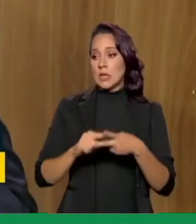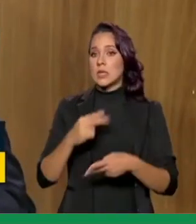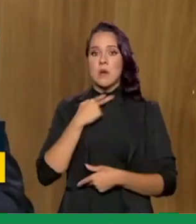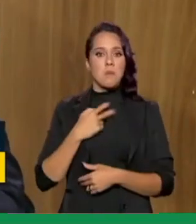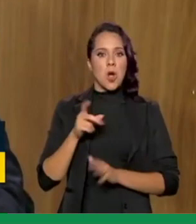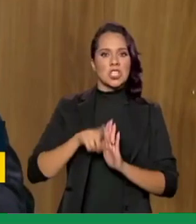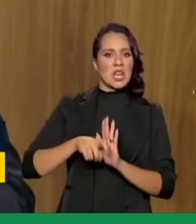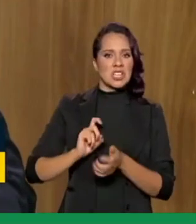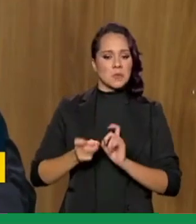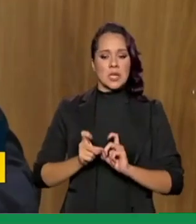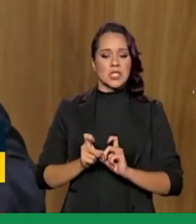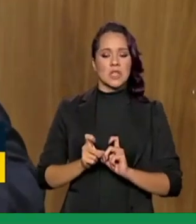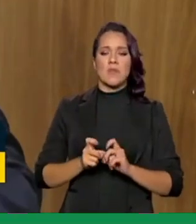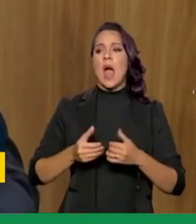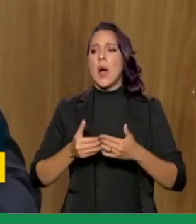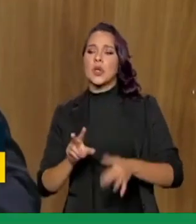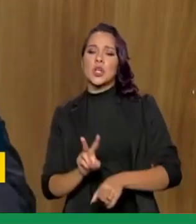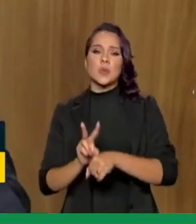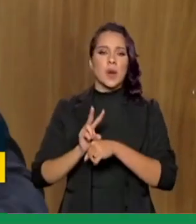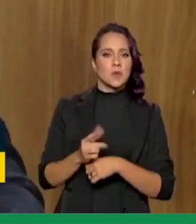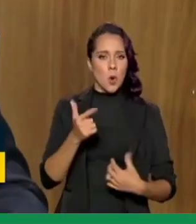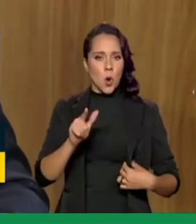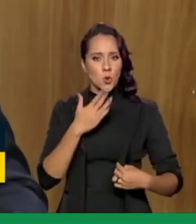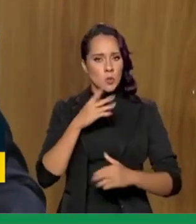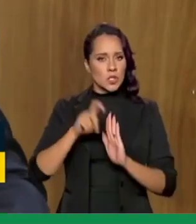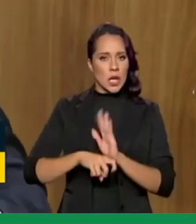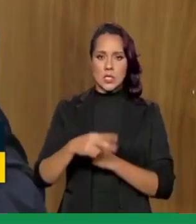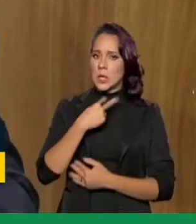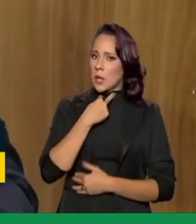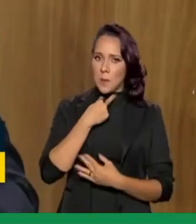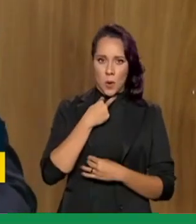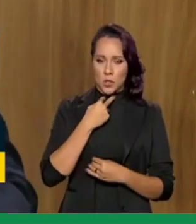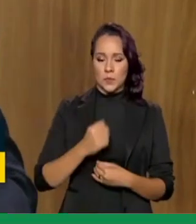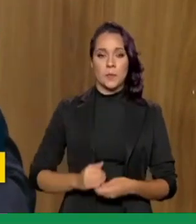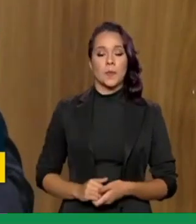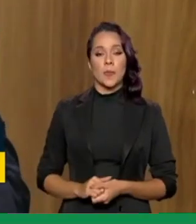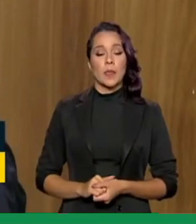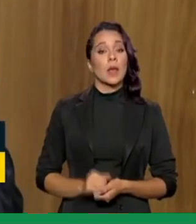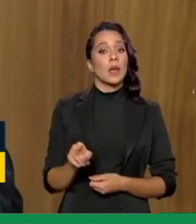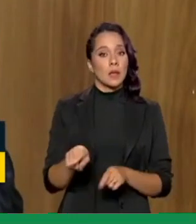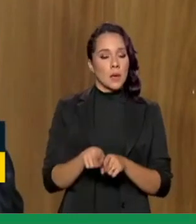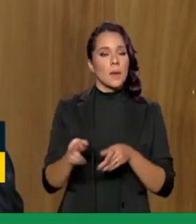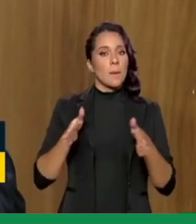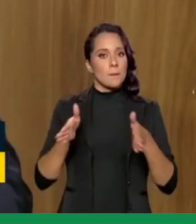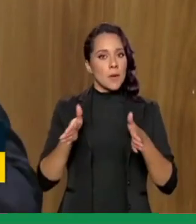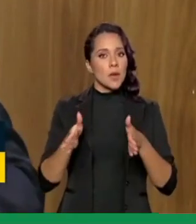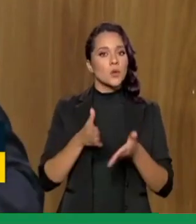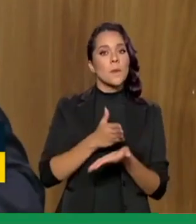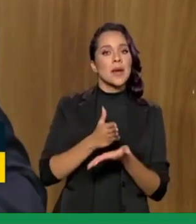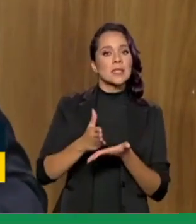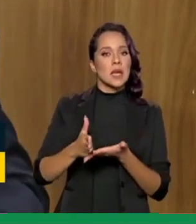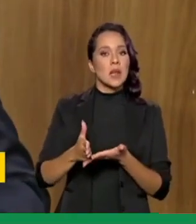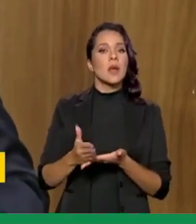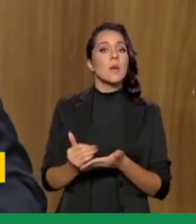administrativa, taxa de abertura de crédito, nenhuma outra taxa para essa população. E tendo um prazo máximo de 24